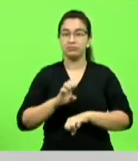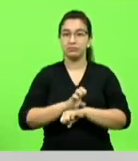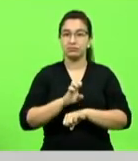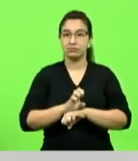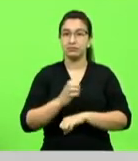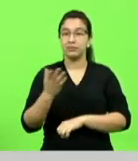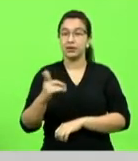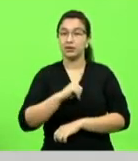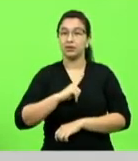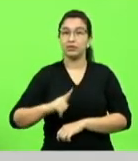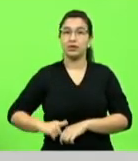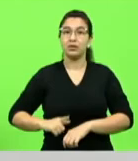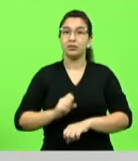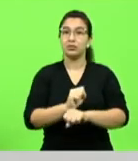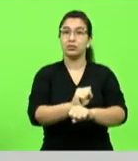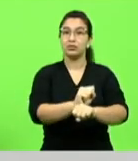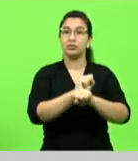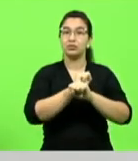suspenda